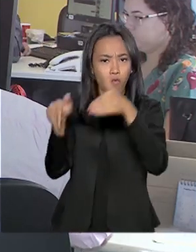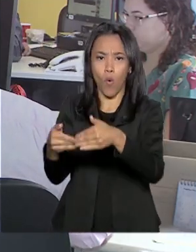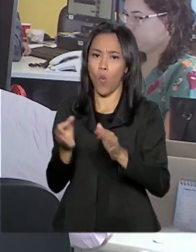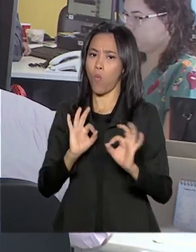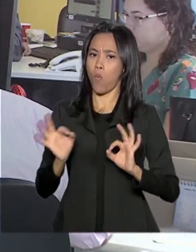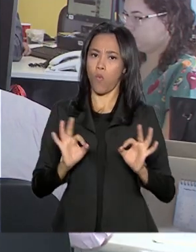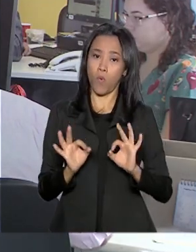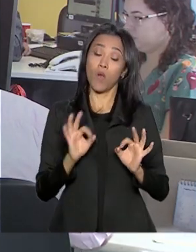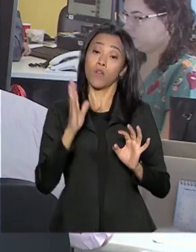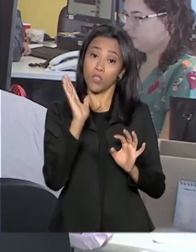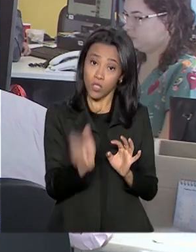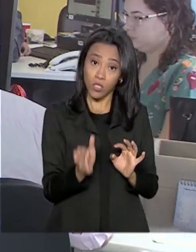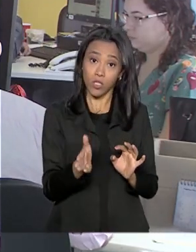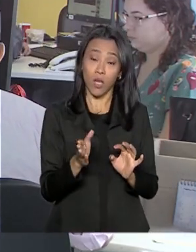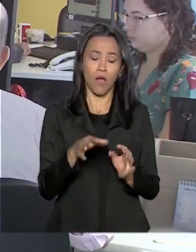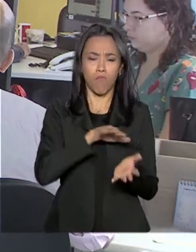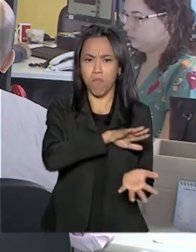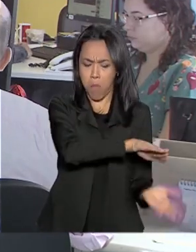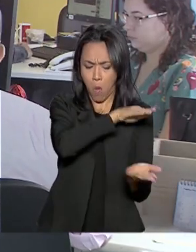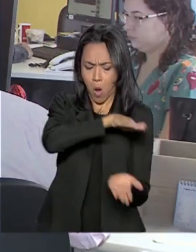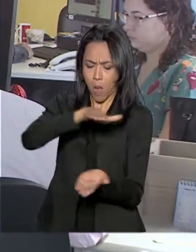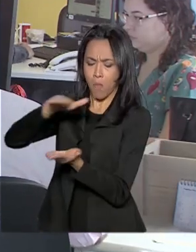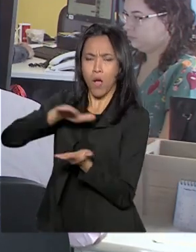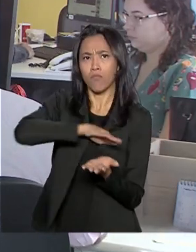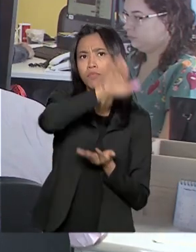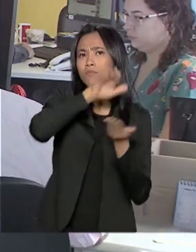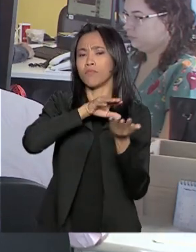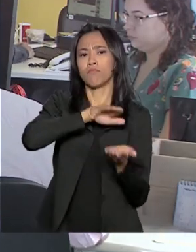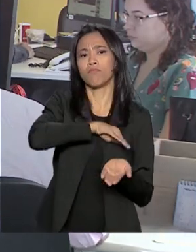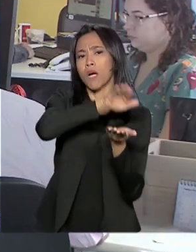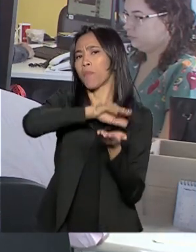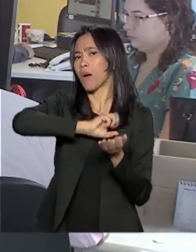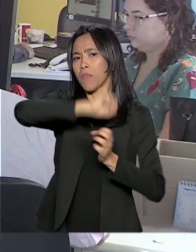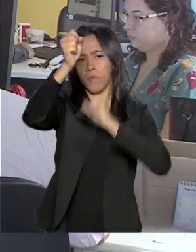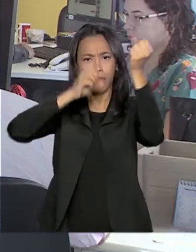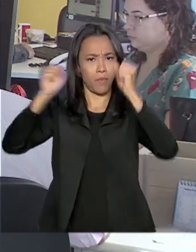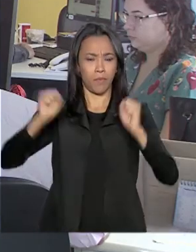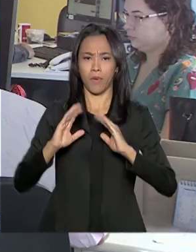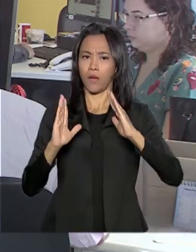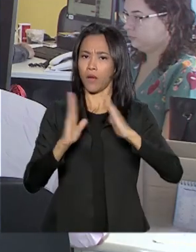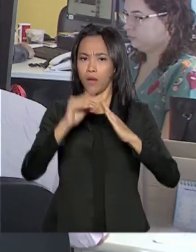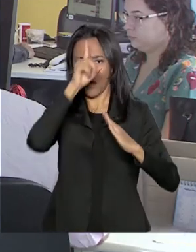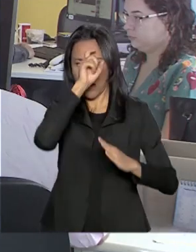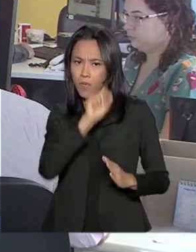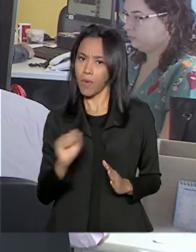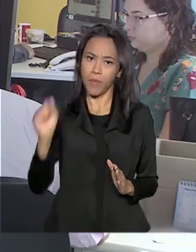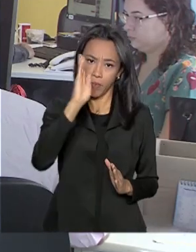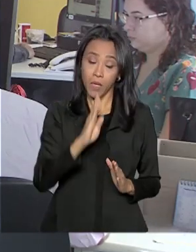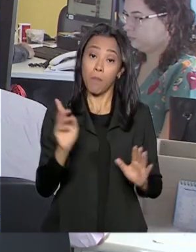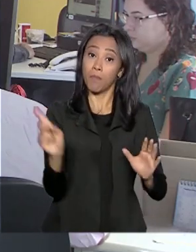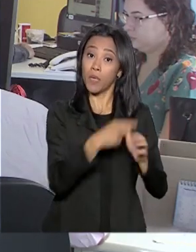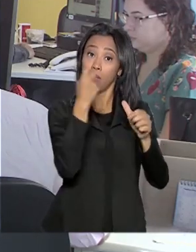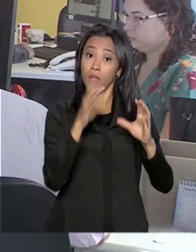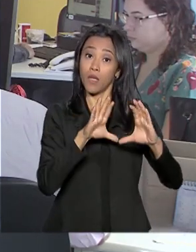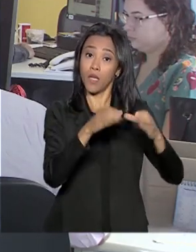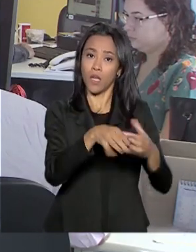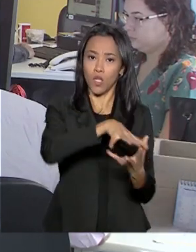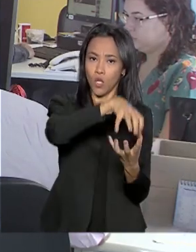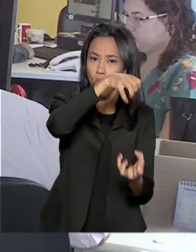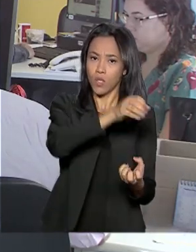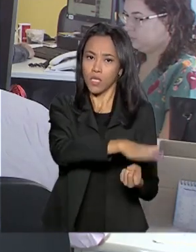59 milhões e 500 mil doses para postos de saúde de todo o país. A primeira fase da campanha foi voltada para idosos, gestantes,